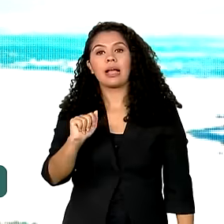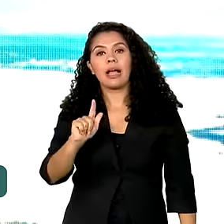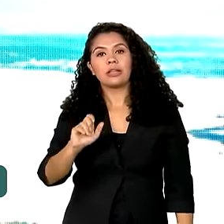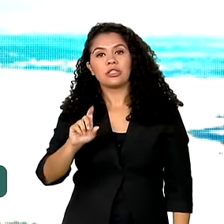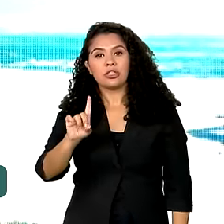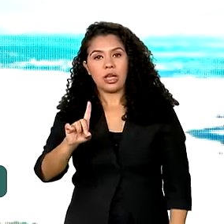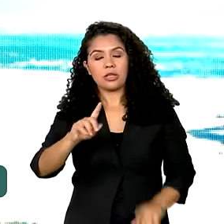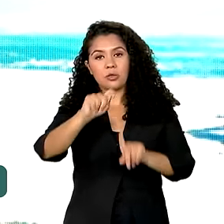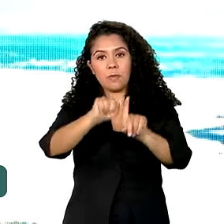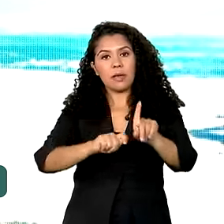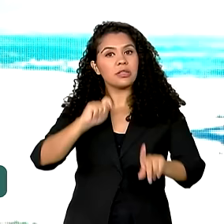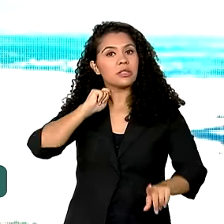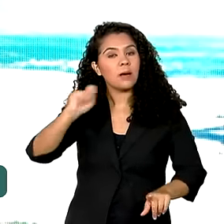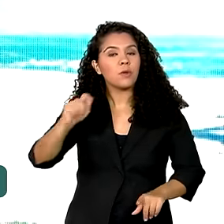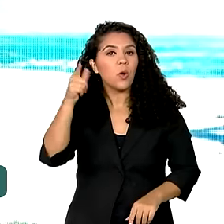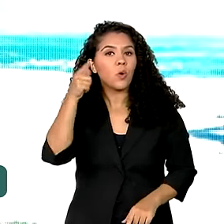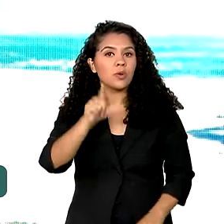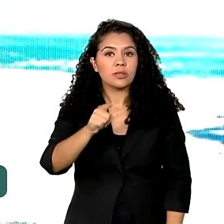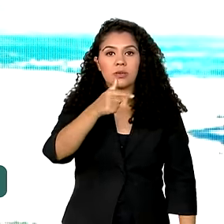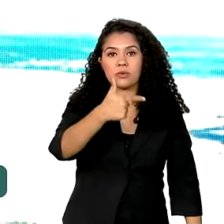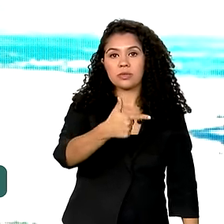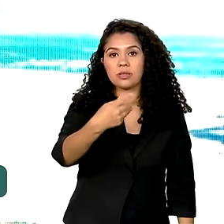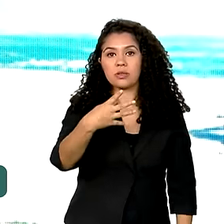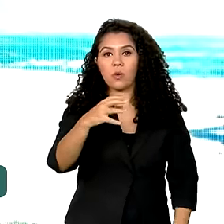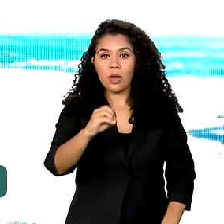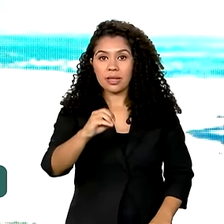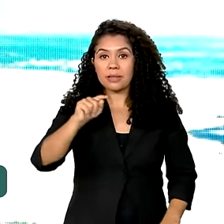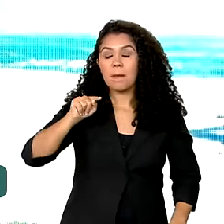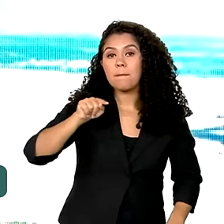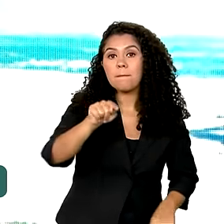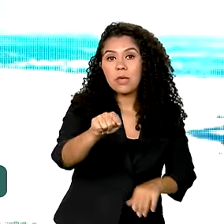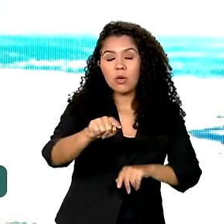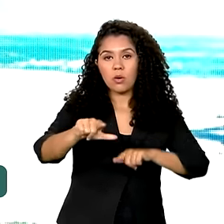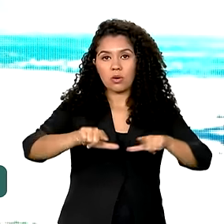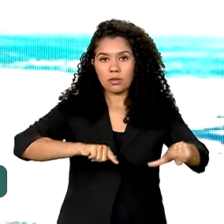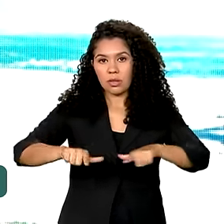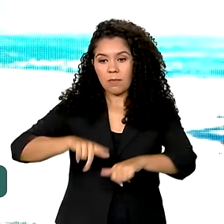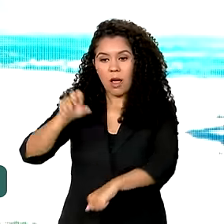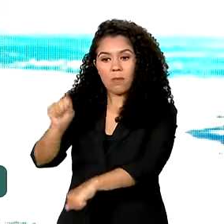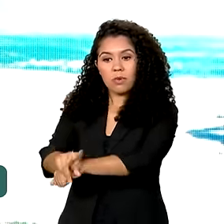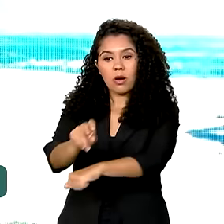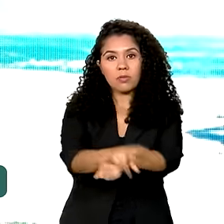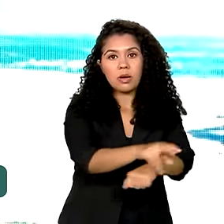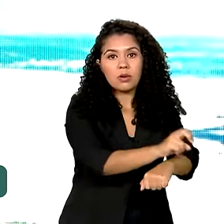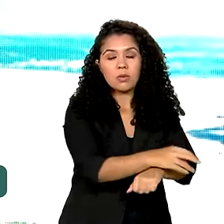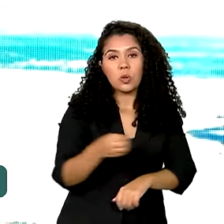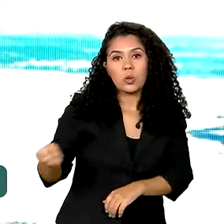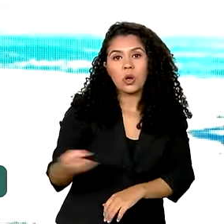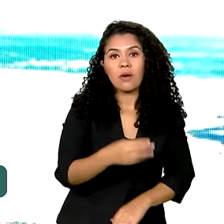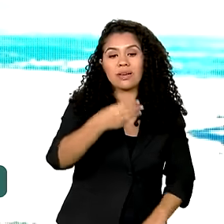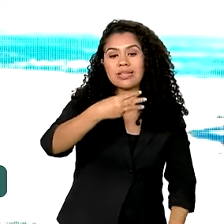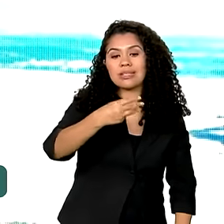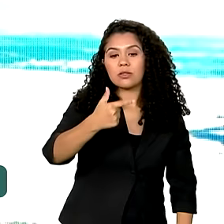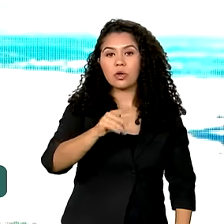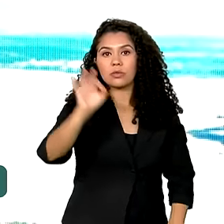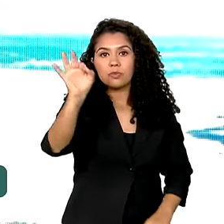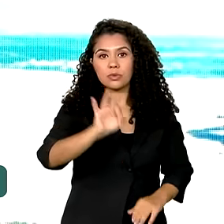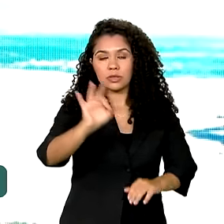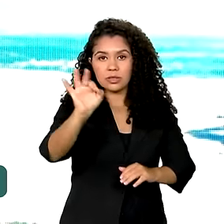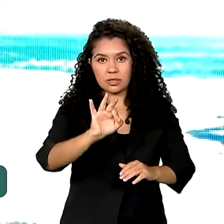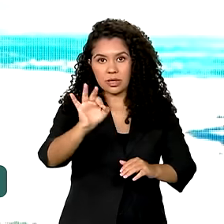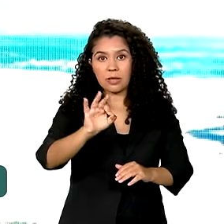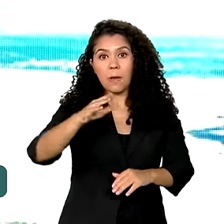abril gerou 240 mil empregos novos, ou seja, 32% maior do que abril do ano